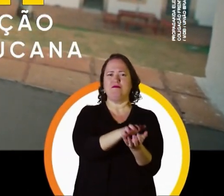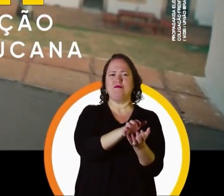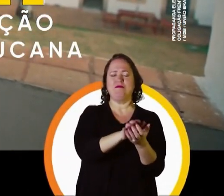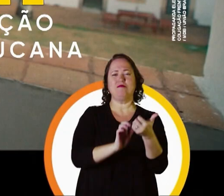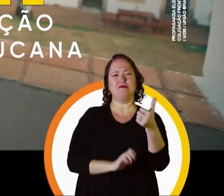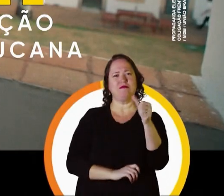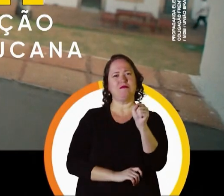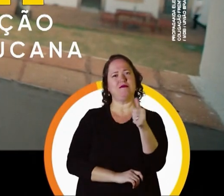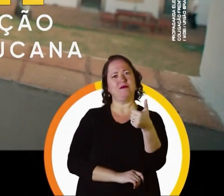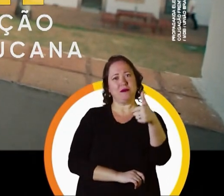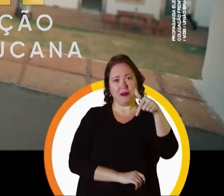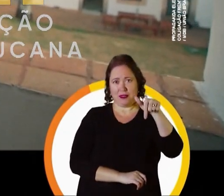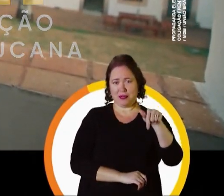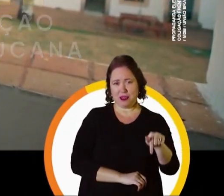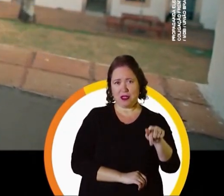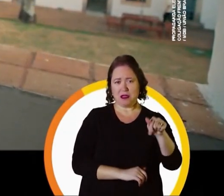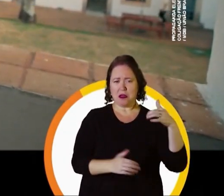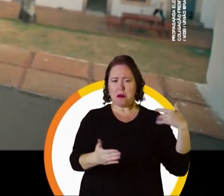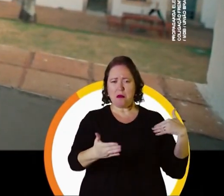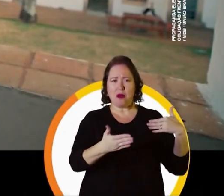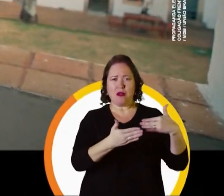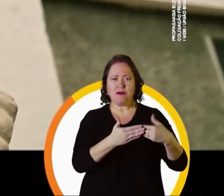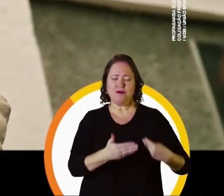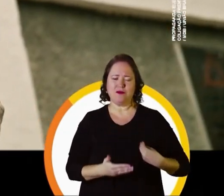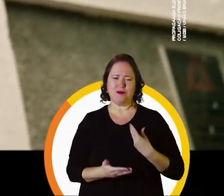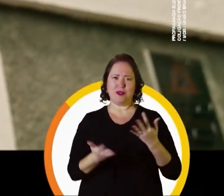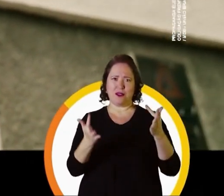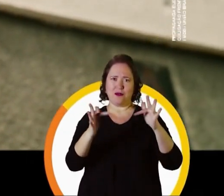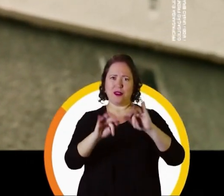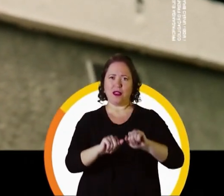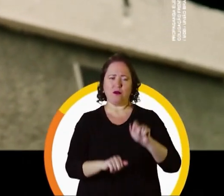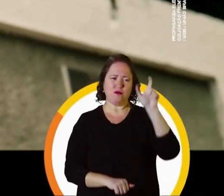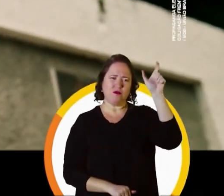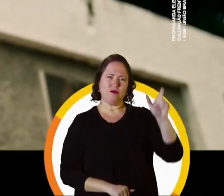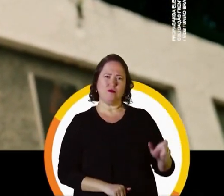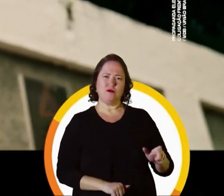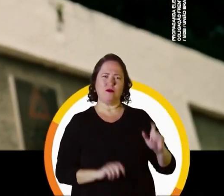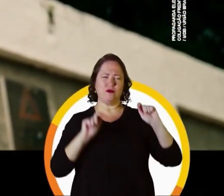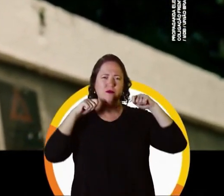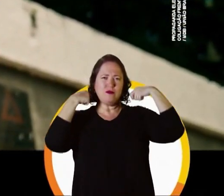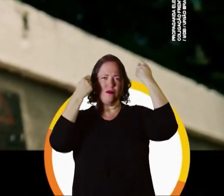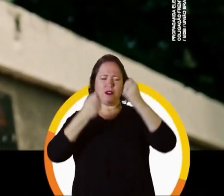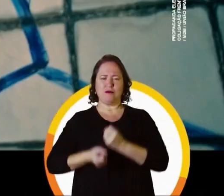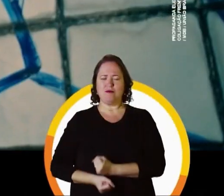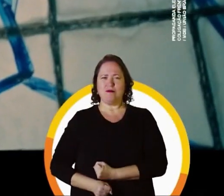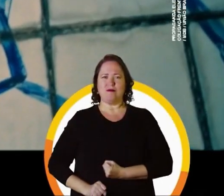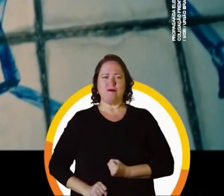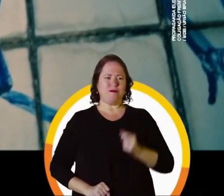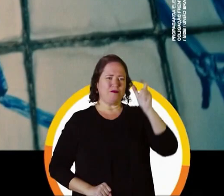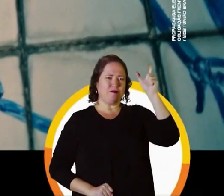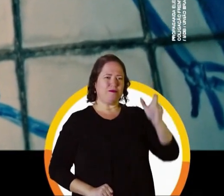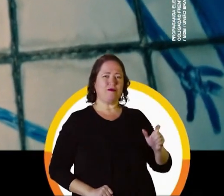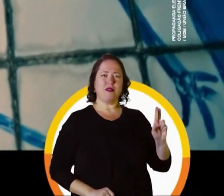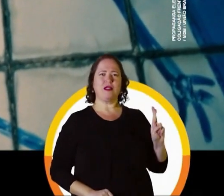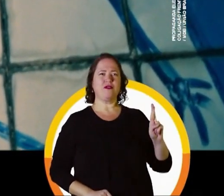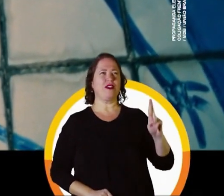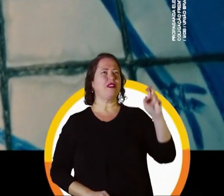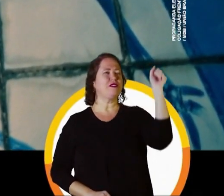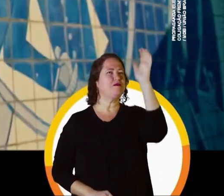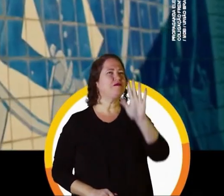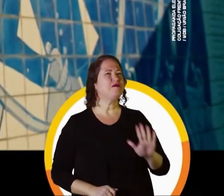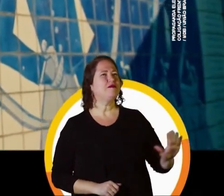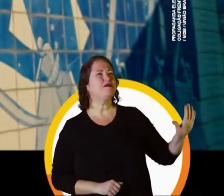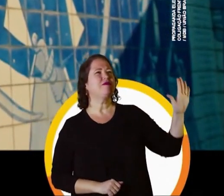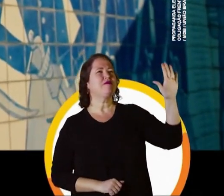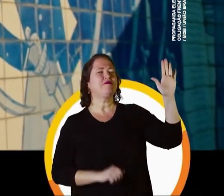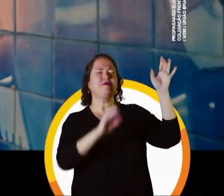1817 passaram seus últimos momentos. Entre eles, Frei Caneca, o Recifense que se tornou herói nacional por